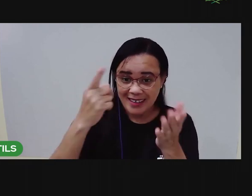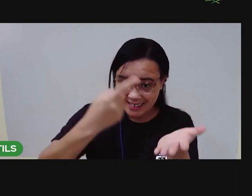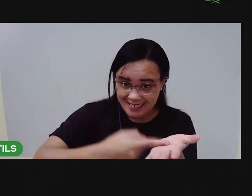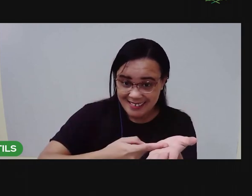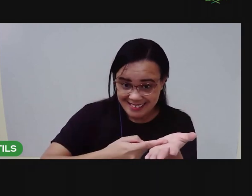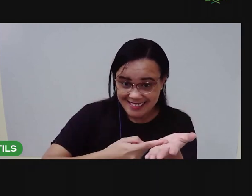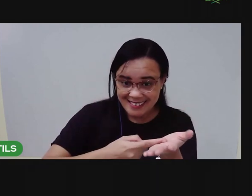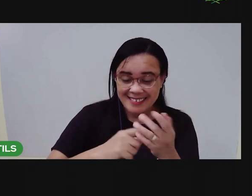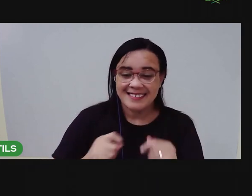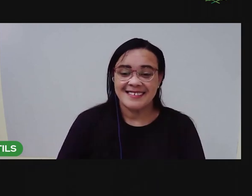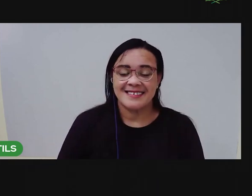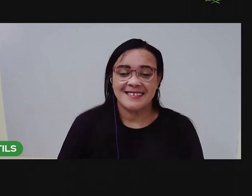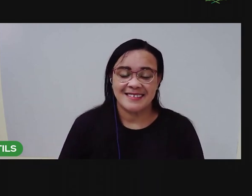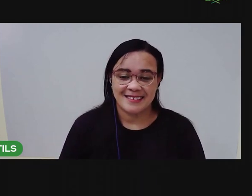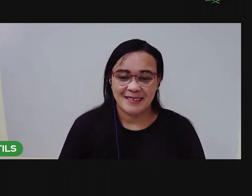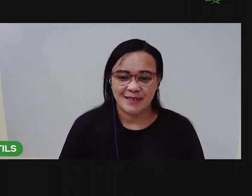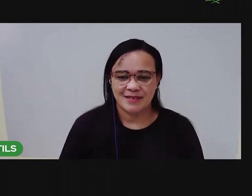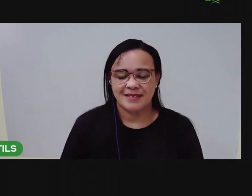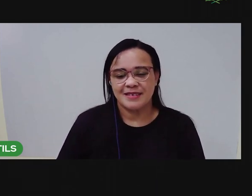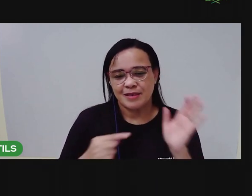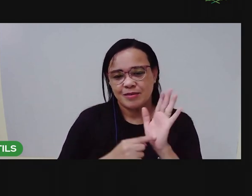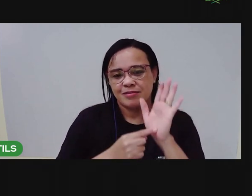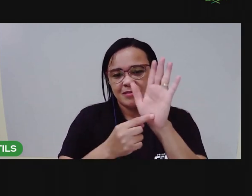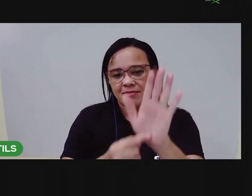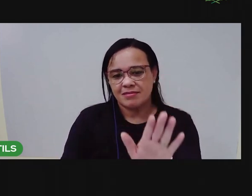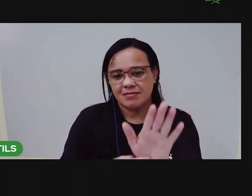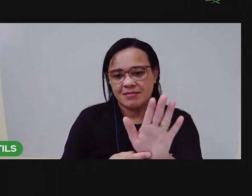Vou mostrar agora a apresentação dessa aula.